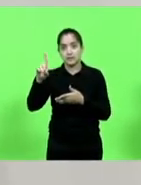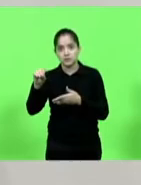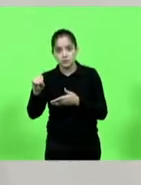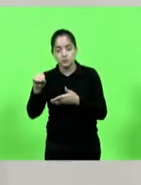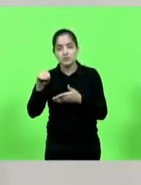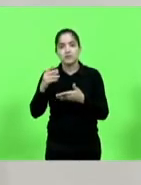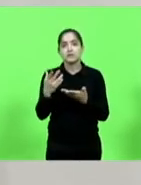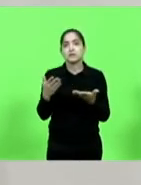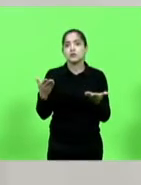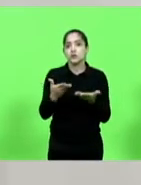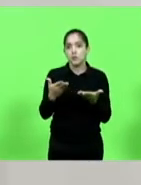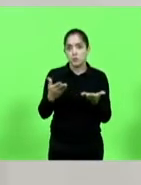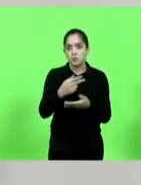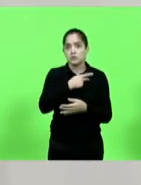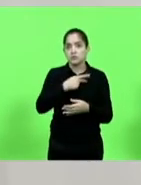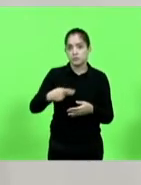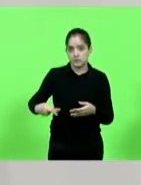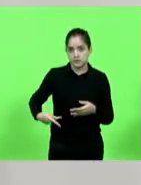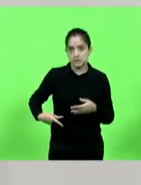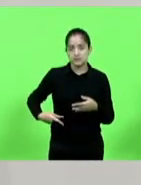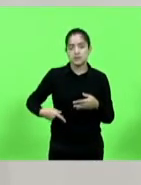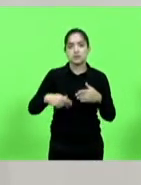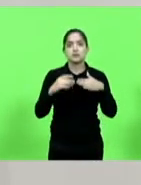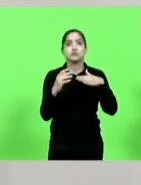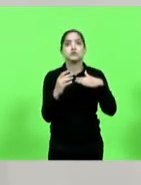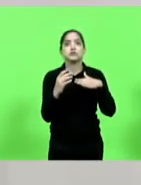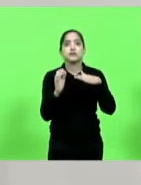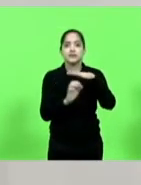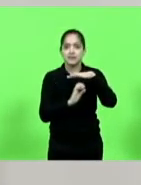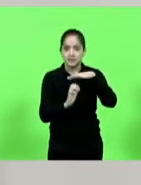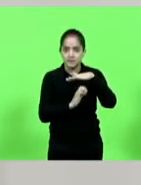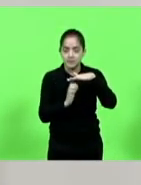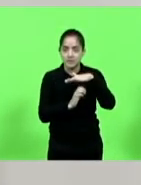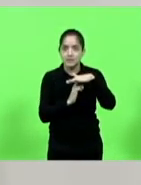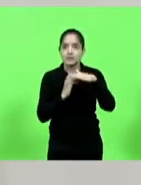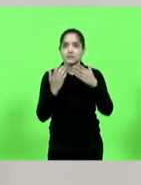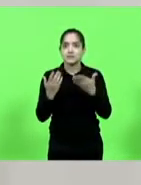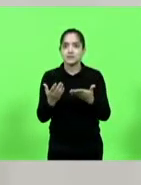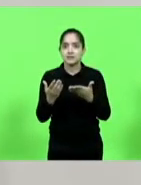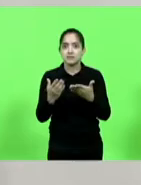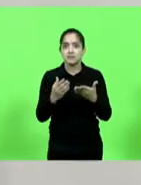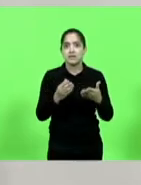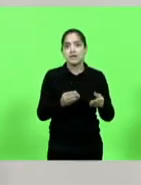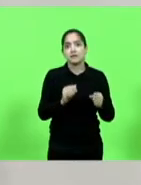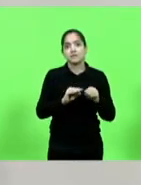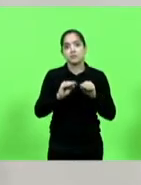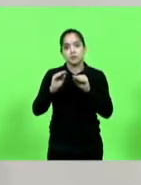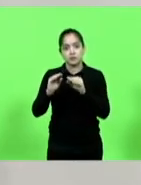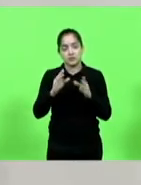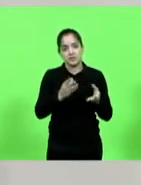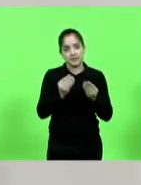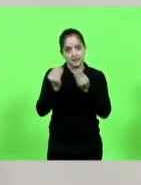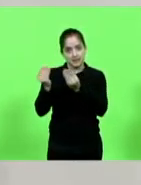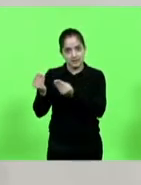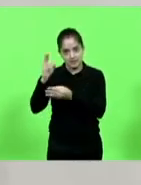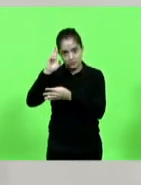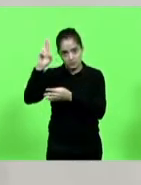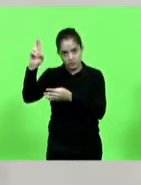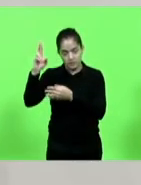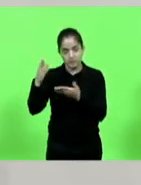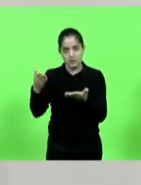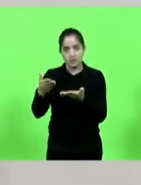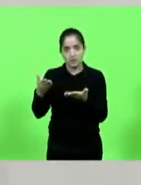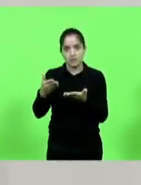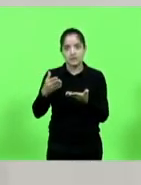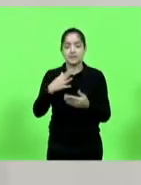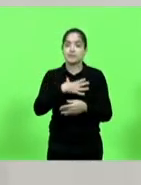acabei assumindo o cargo como deputado e passei a presidência ao filho, a ele que comanda a empresa. E a